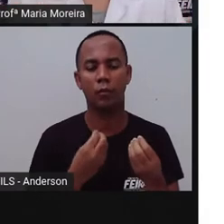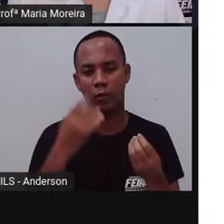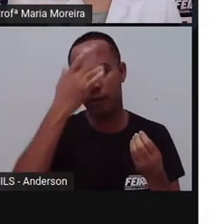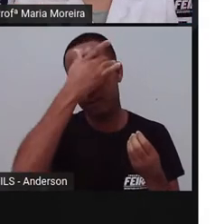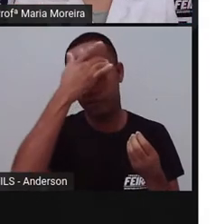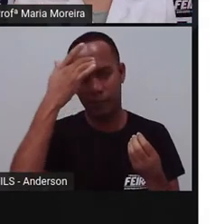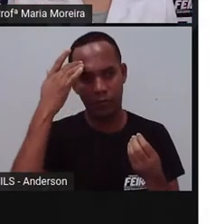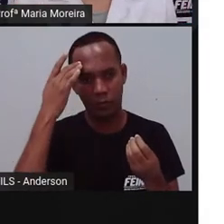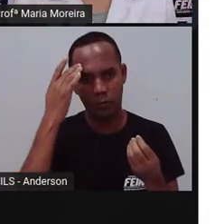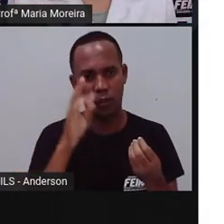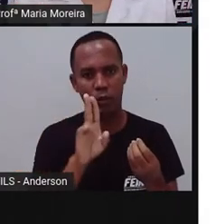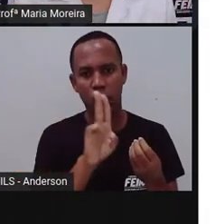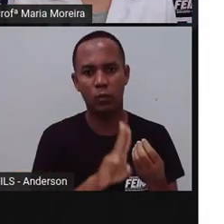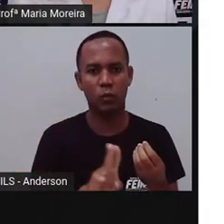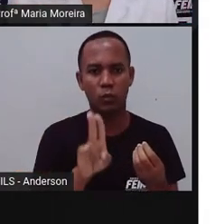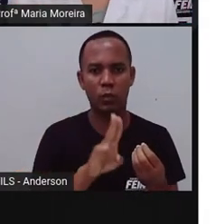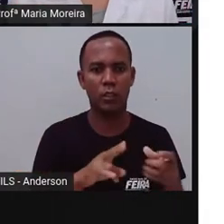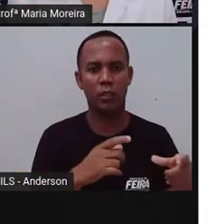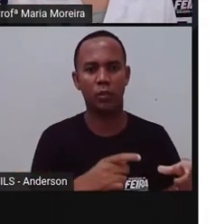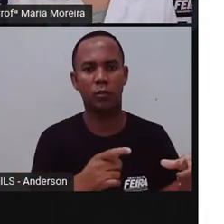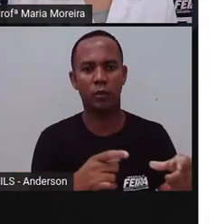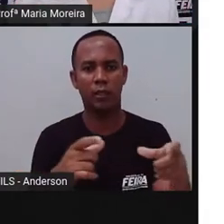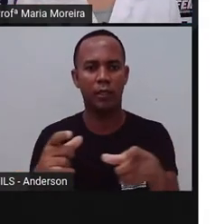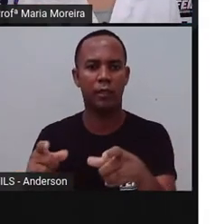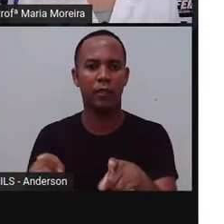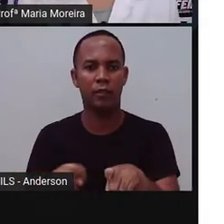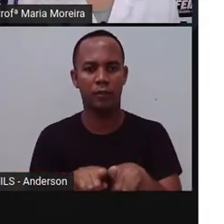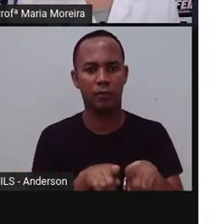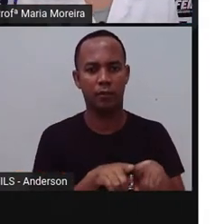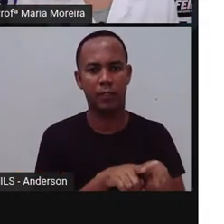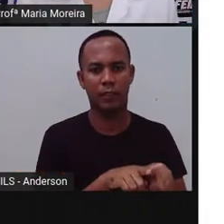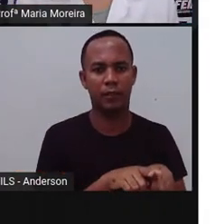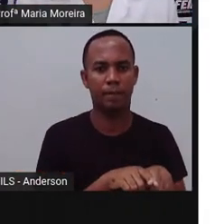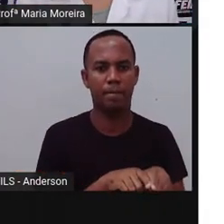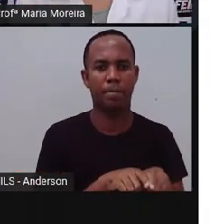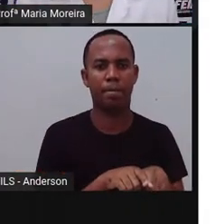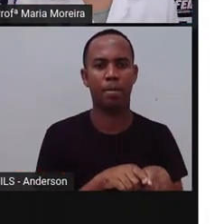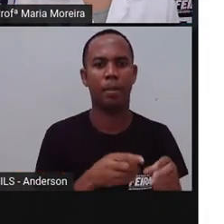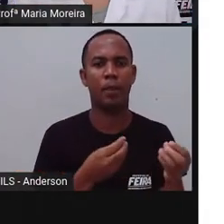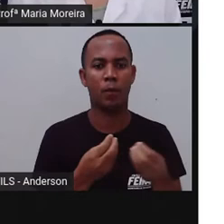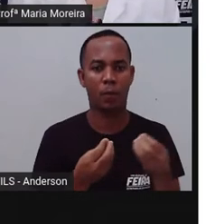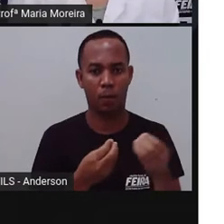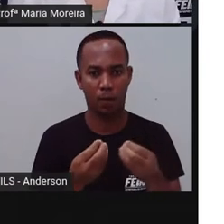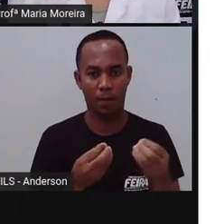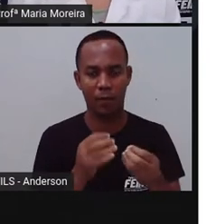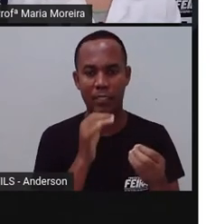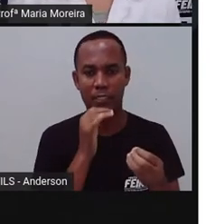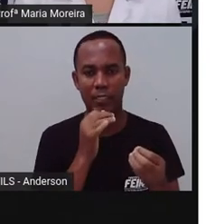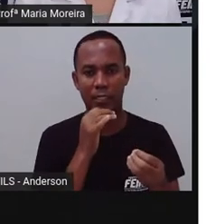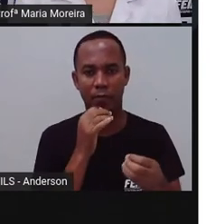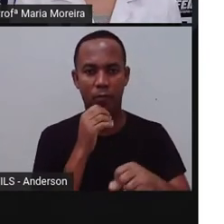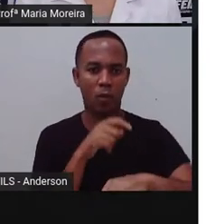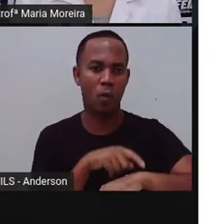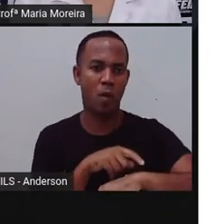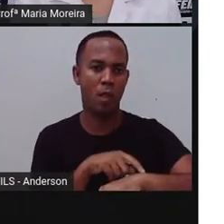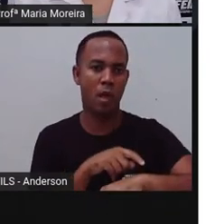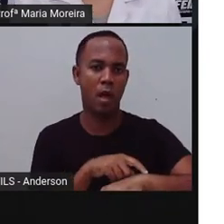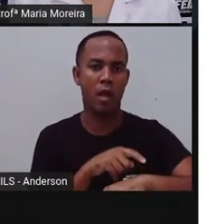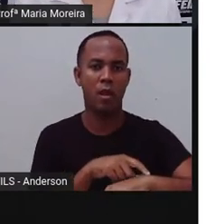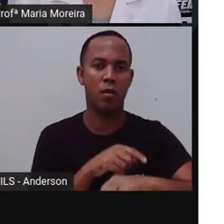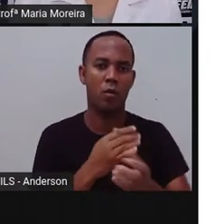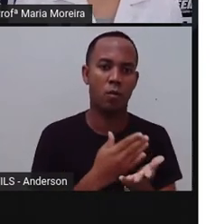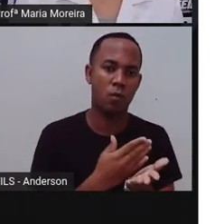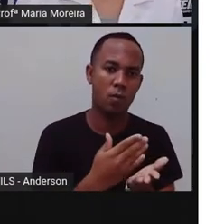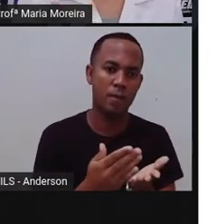pessoas usufruam daquele espaço. Sendo que existem espaços públicos que têm o quê? Têm o horário de funcionamento.